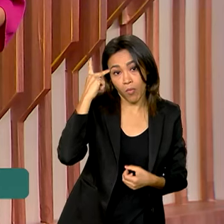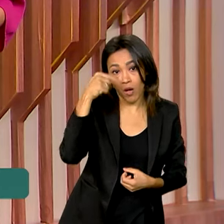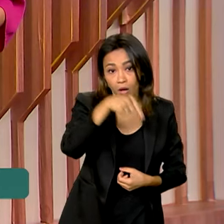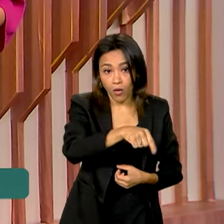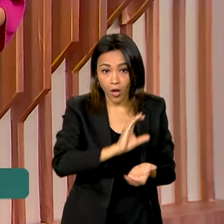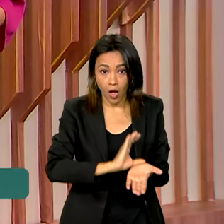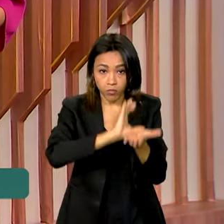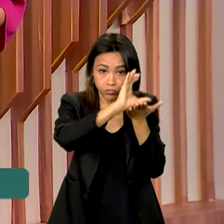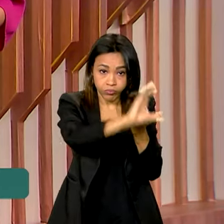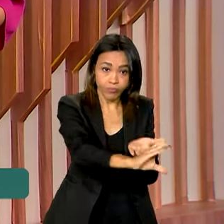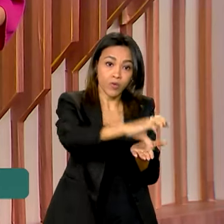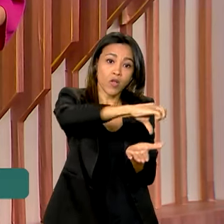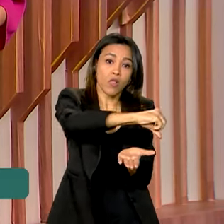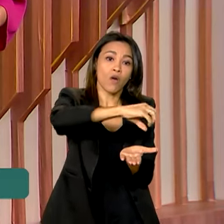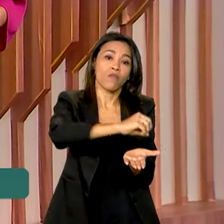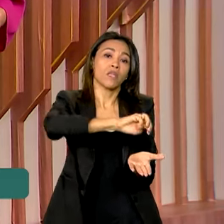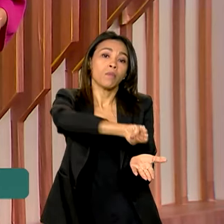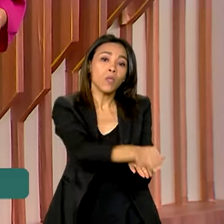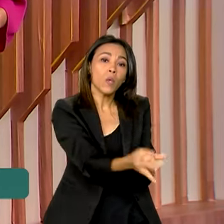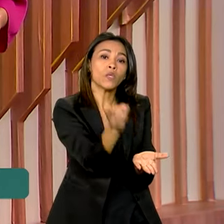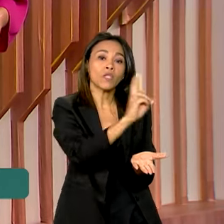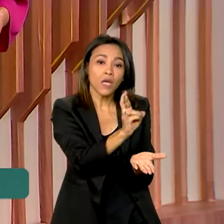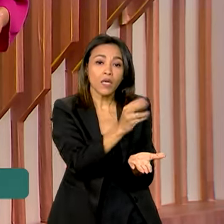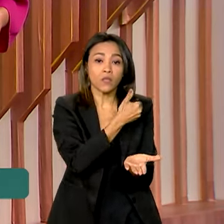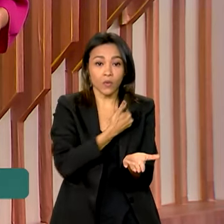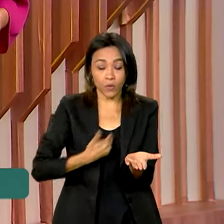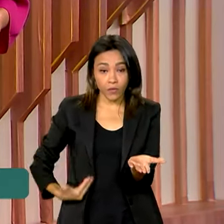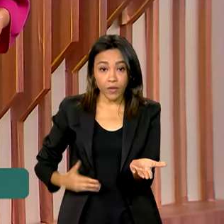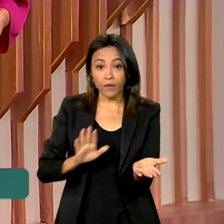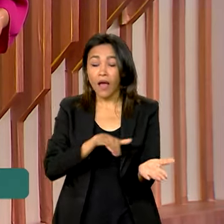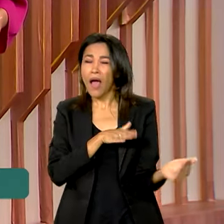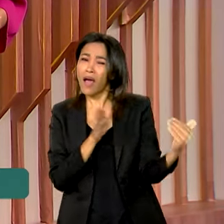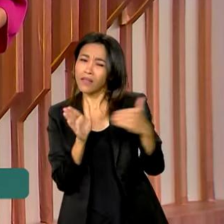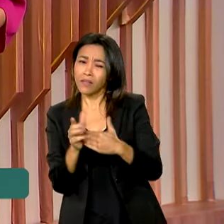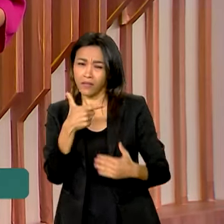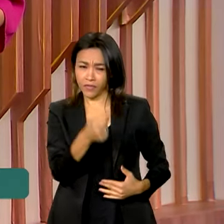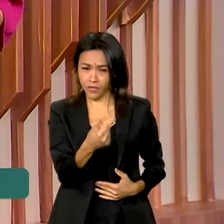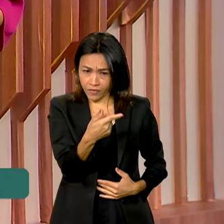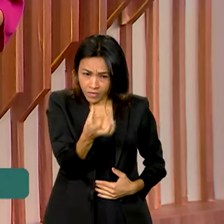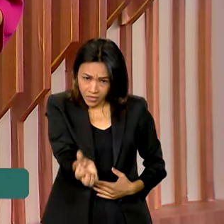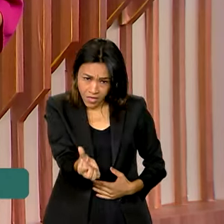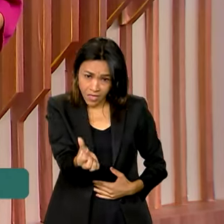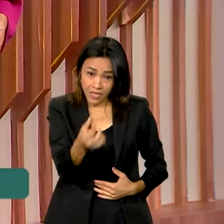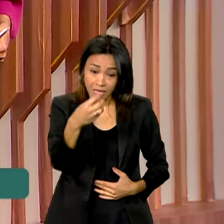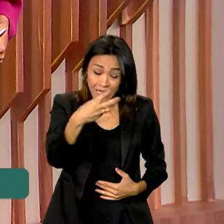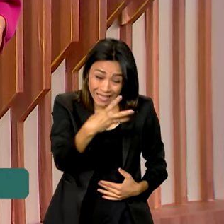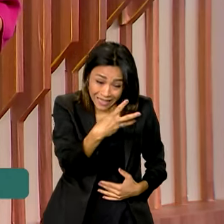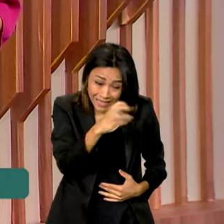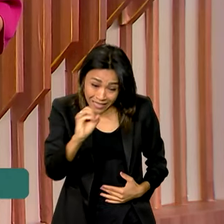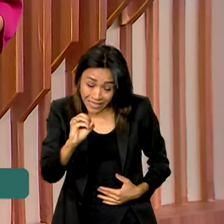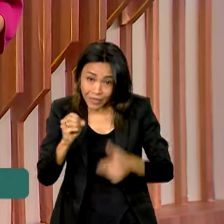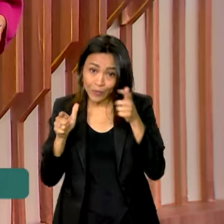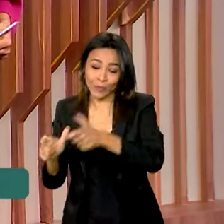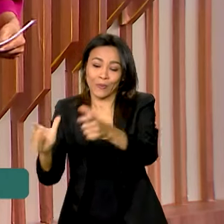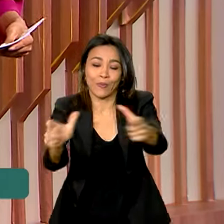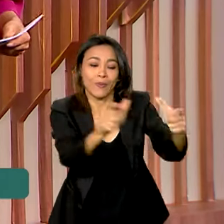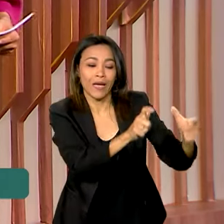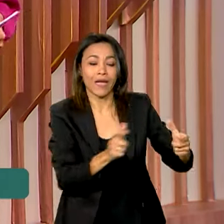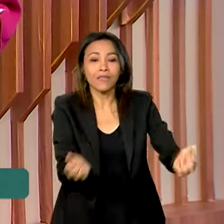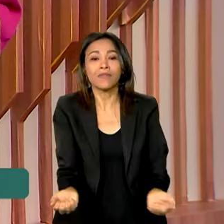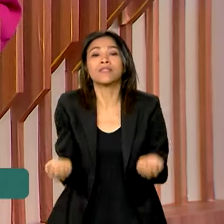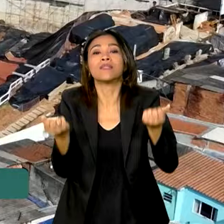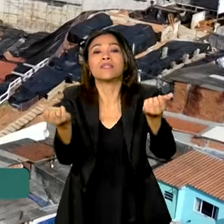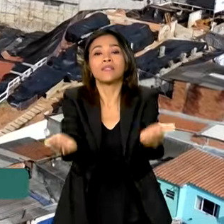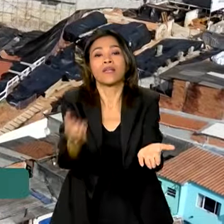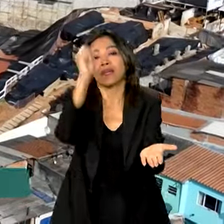investimentos de 90 milhões de reais do governo federal. Até 2026, 300 espaços vão ser entregues em todo o